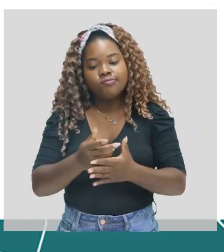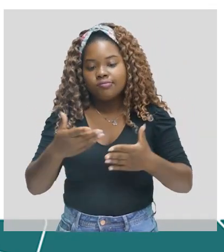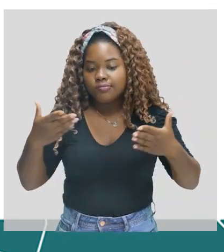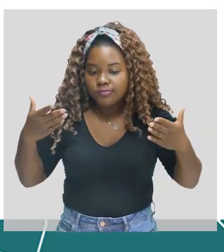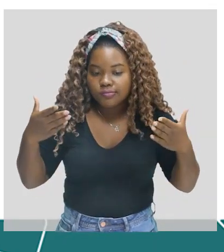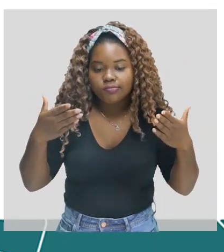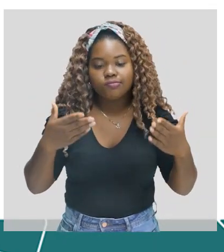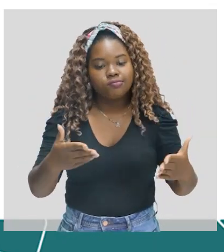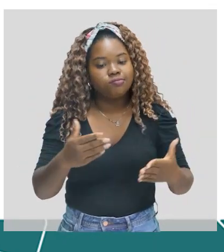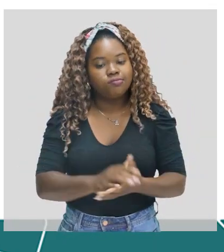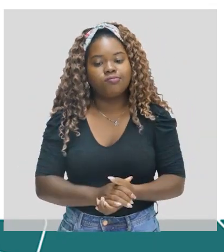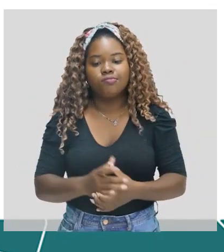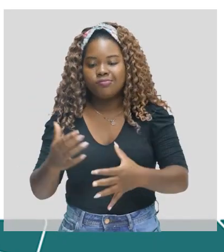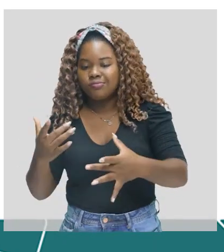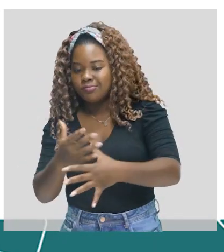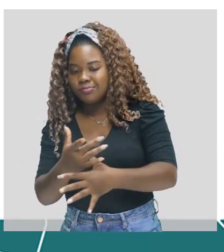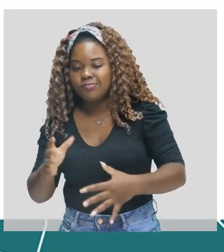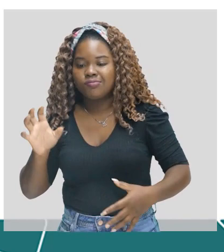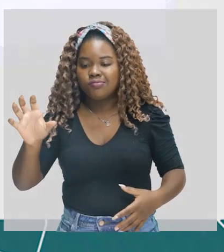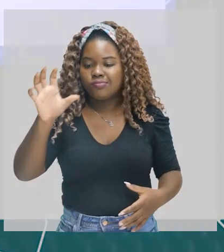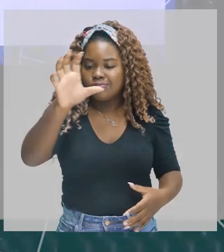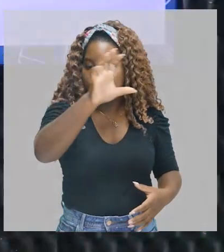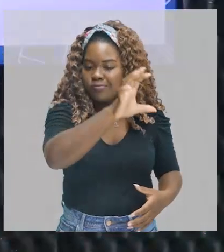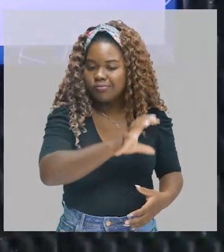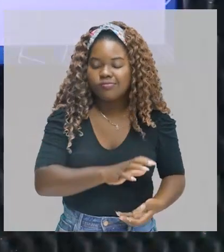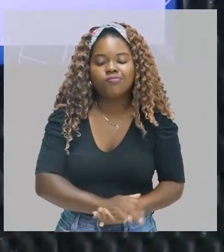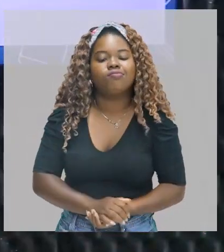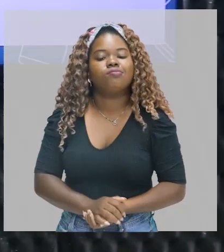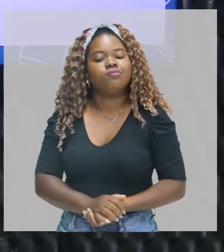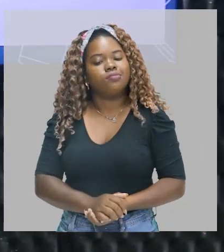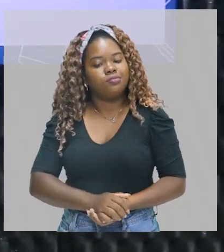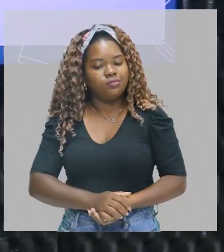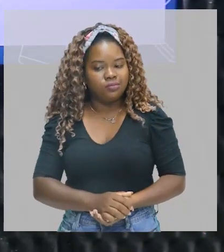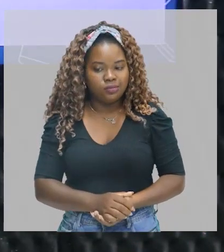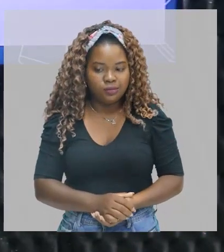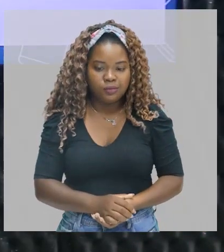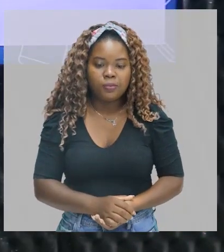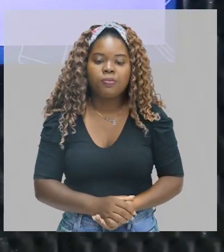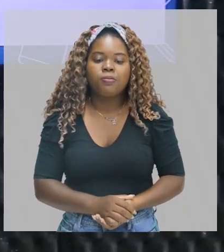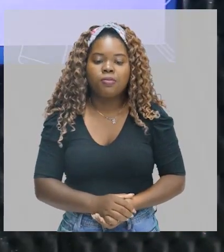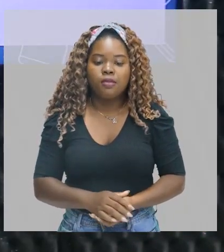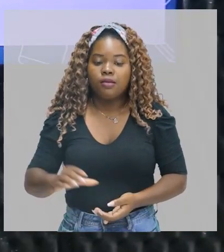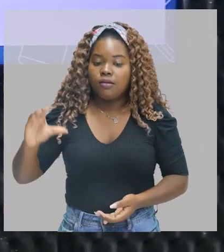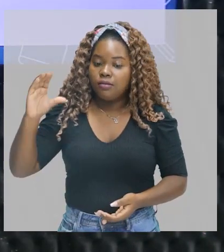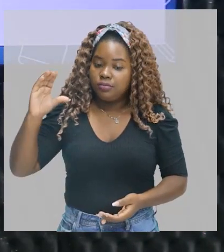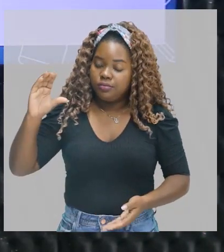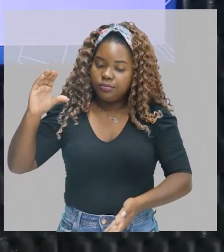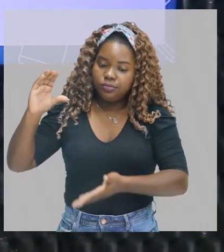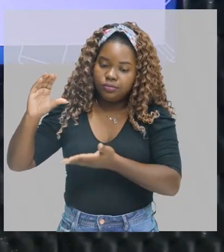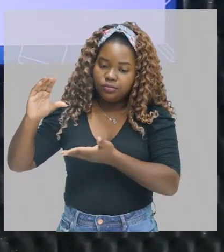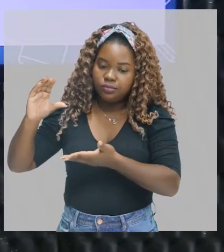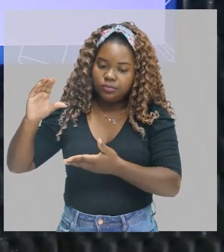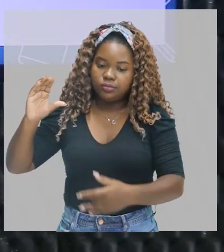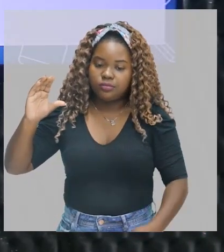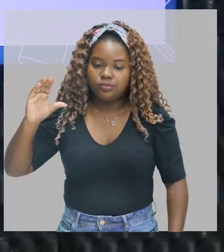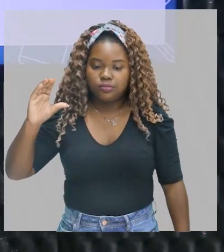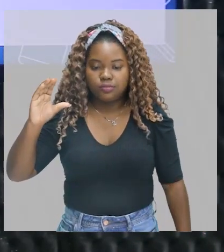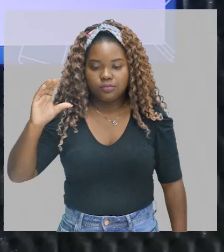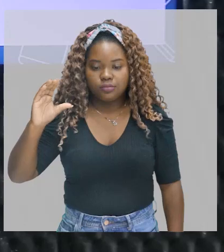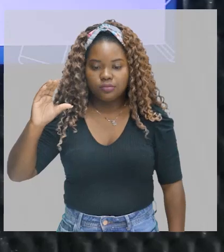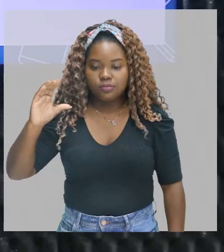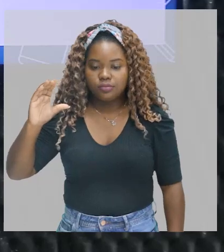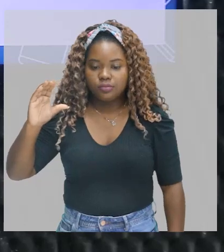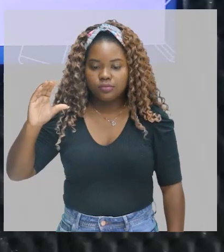prolongada. seja, todo mundo leu, ficou um bom tempo em evidência, dando destaque para o urbano e para o regional,